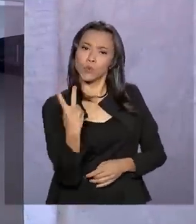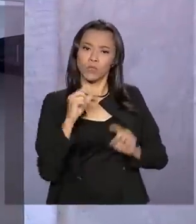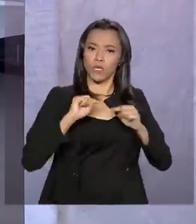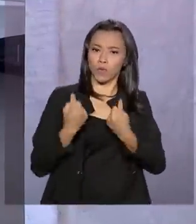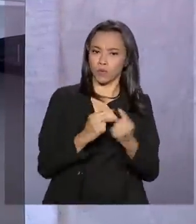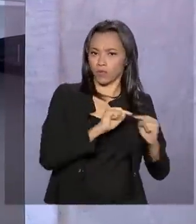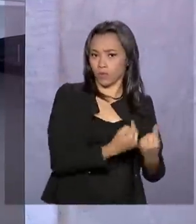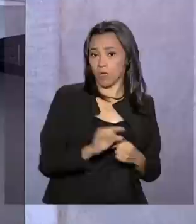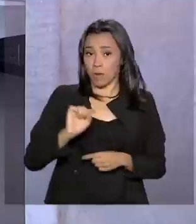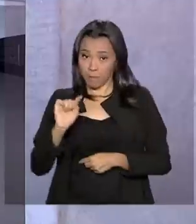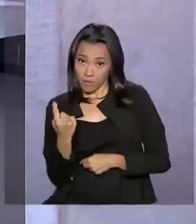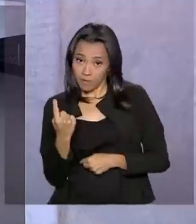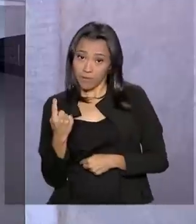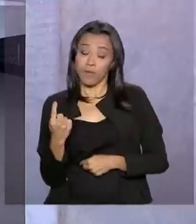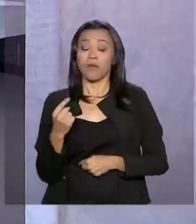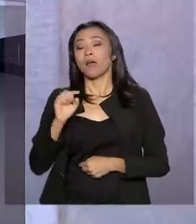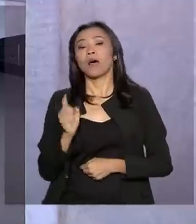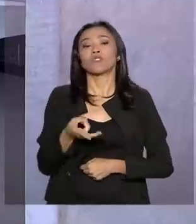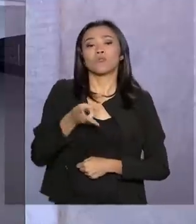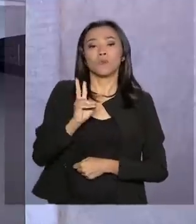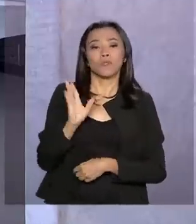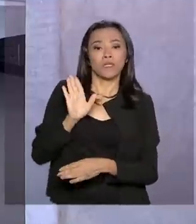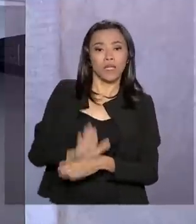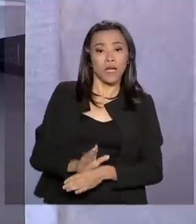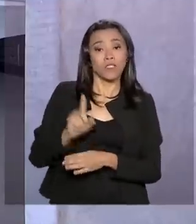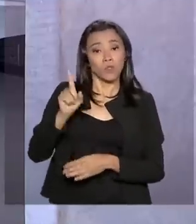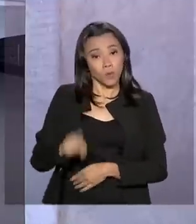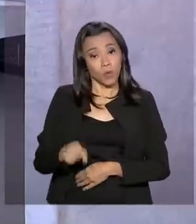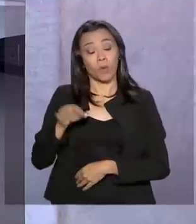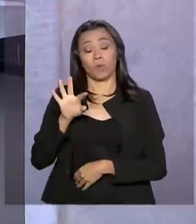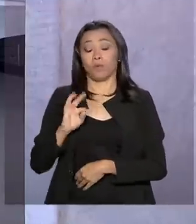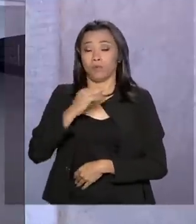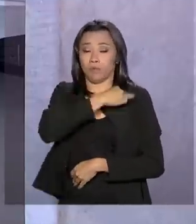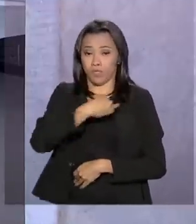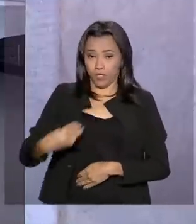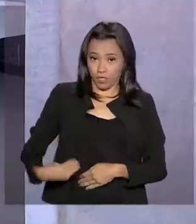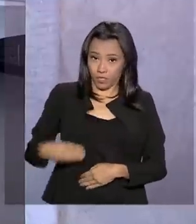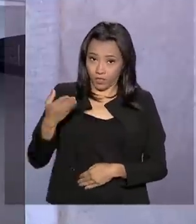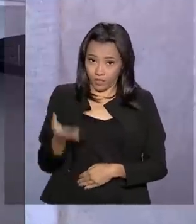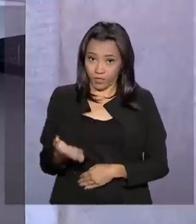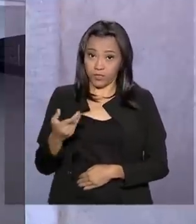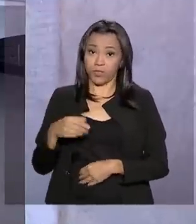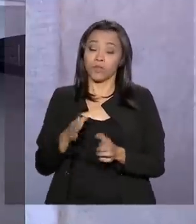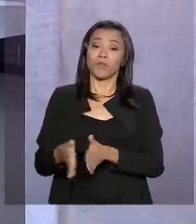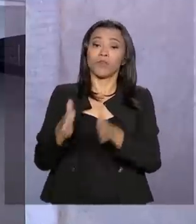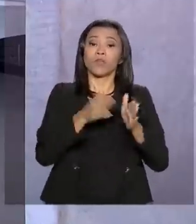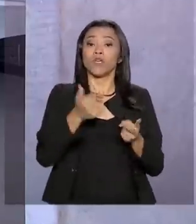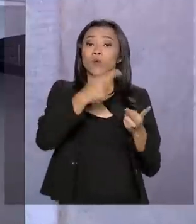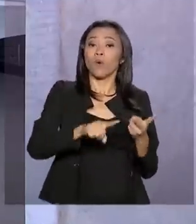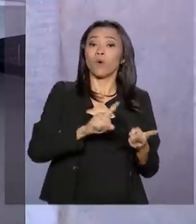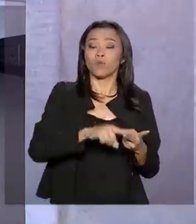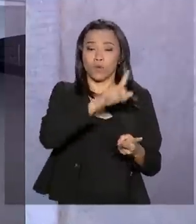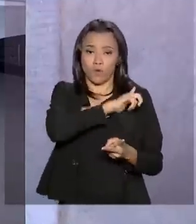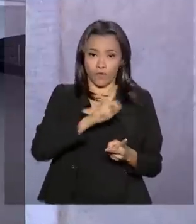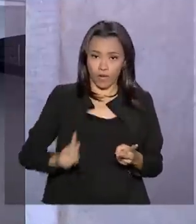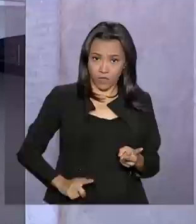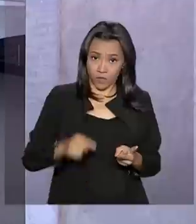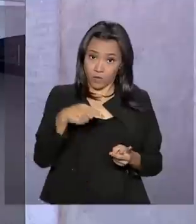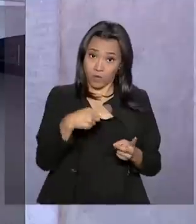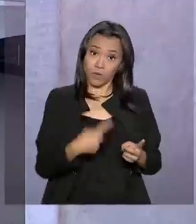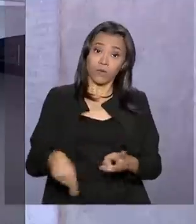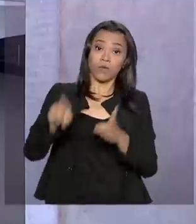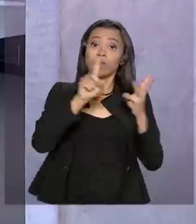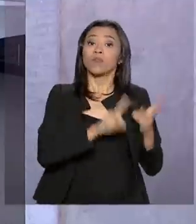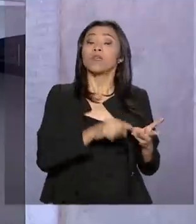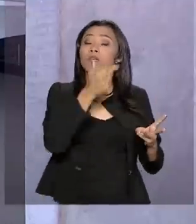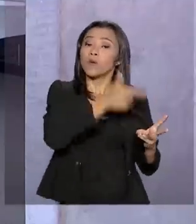Às primeiras, duas da tarde, com o ministro-chefe da Secretaria de Governo, Santos Cruz, e o governador de Roraima, Antônio Denário. E às três da